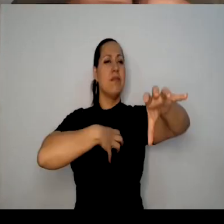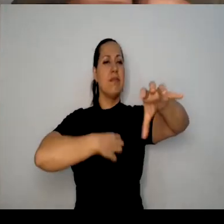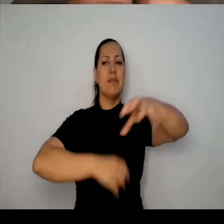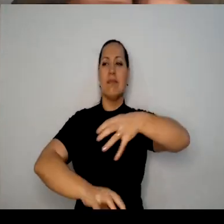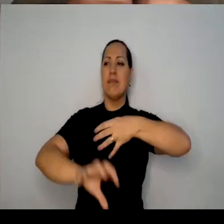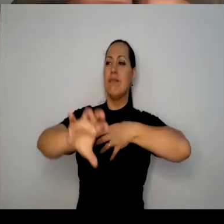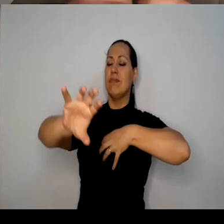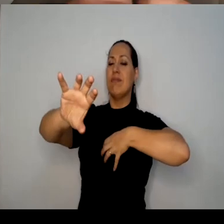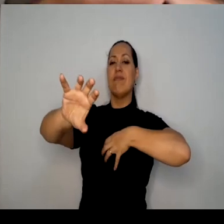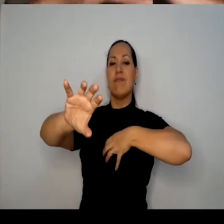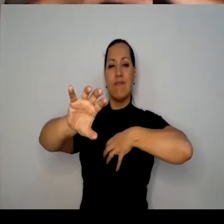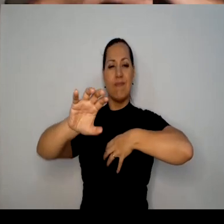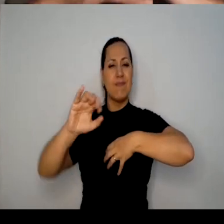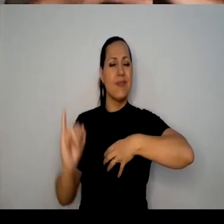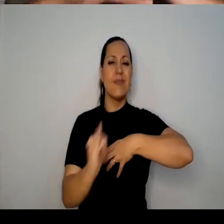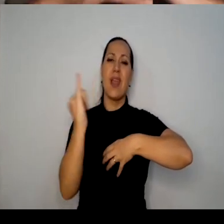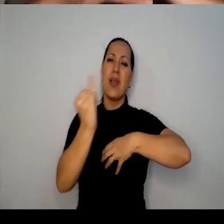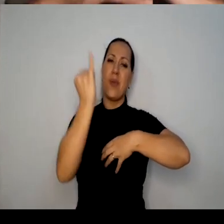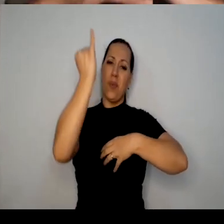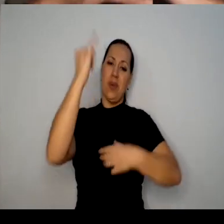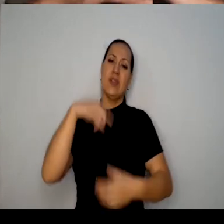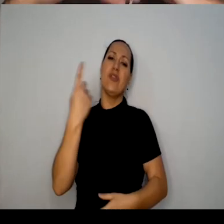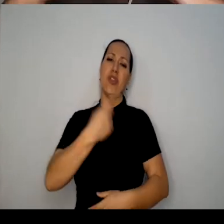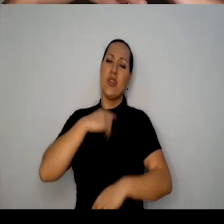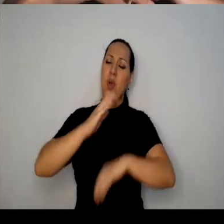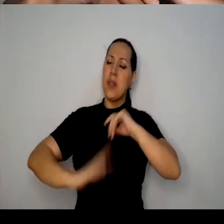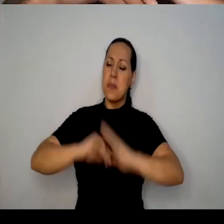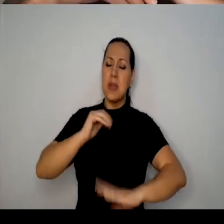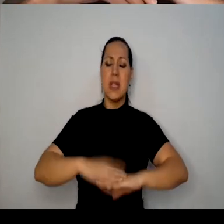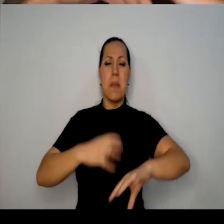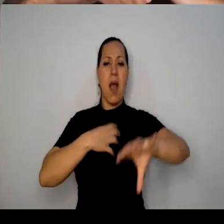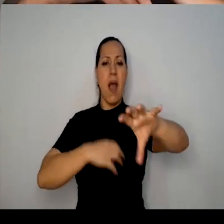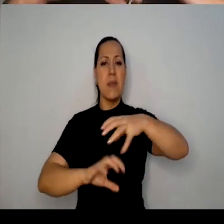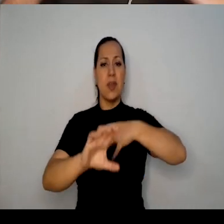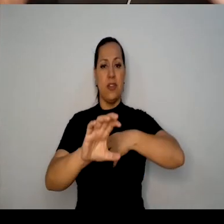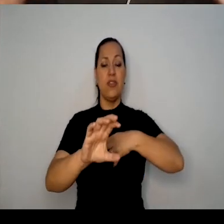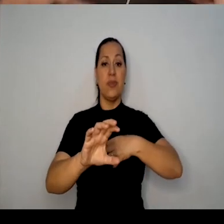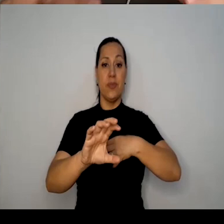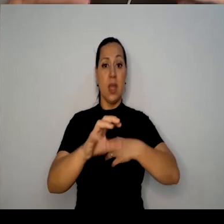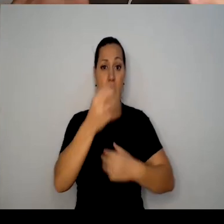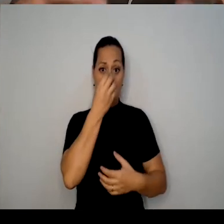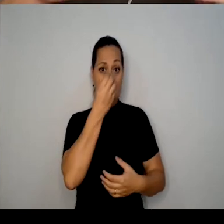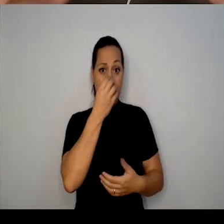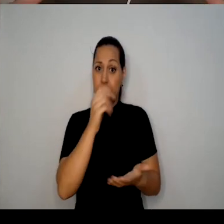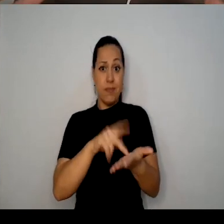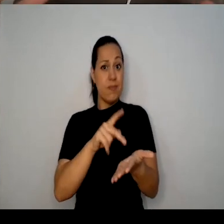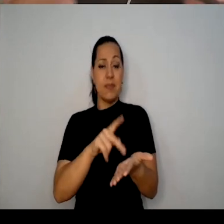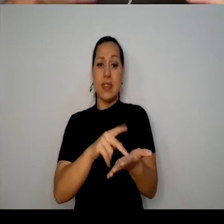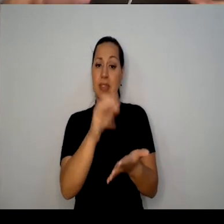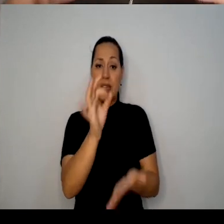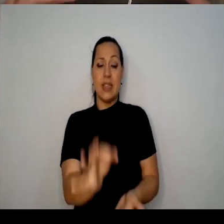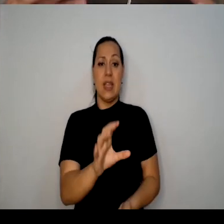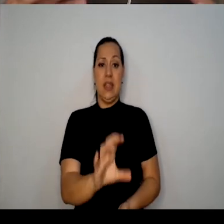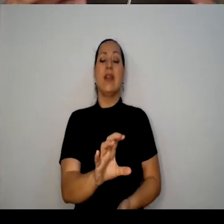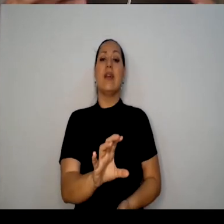encontro é fundamental. A gente precisa exercitar a empatia. O palhaço exercita isso muito bem, faz